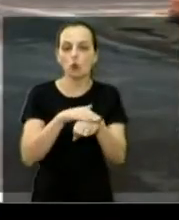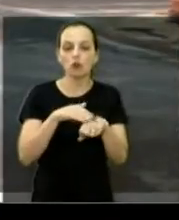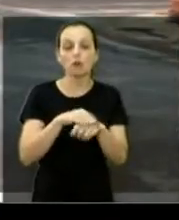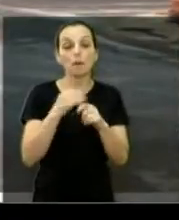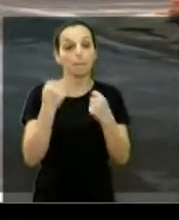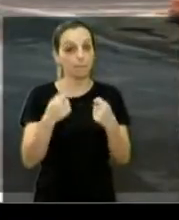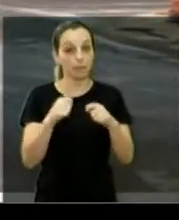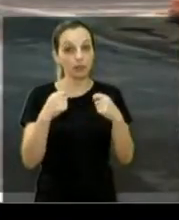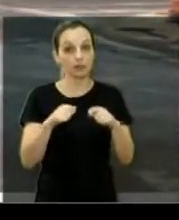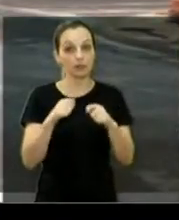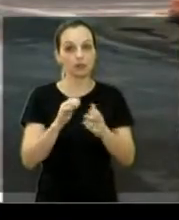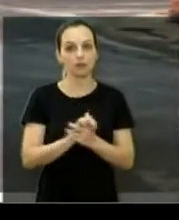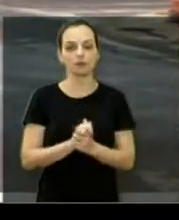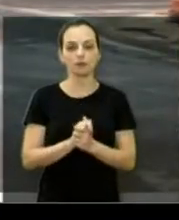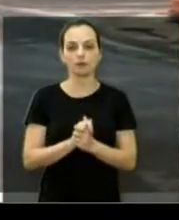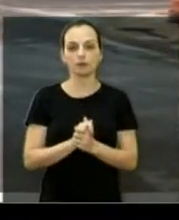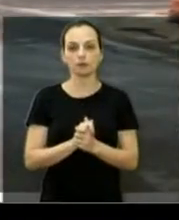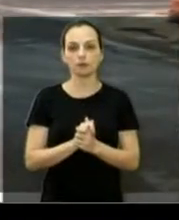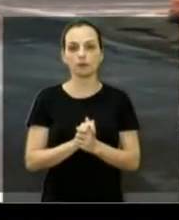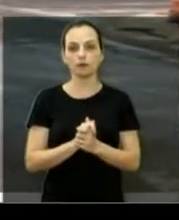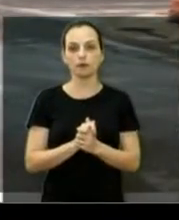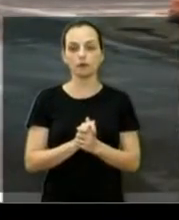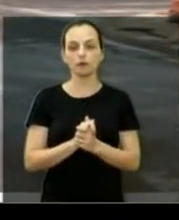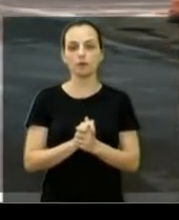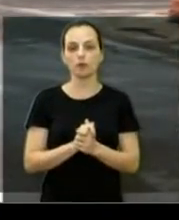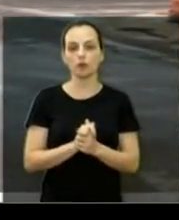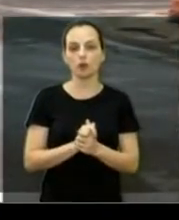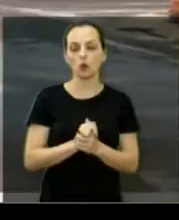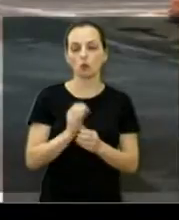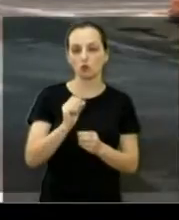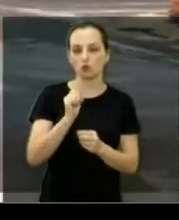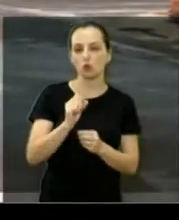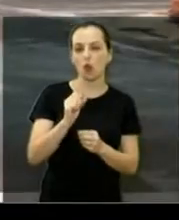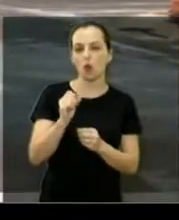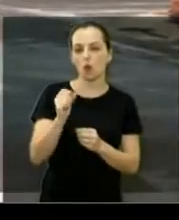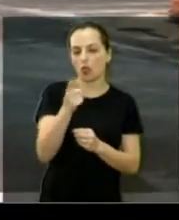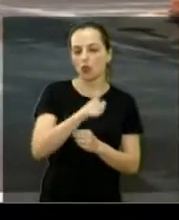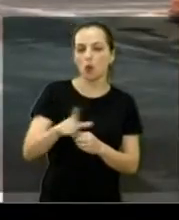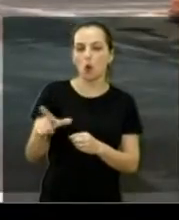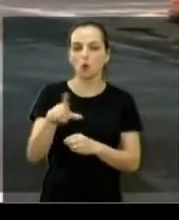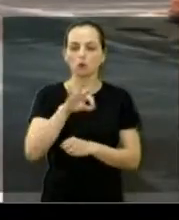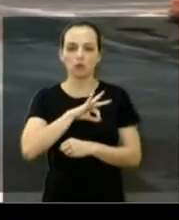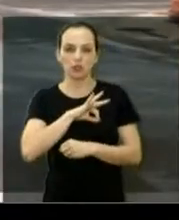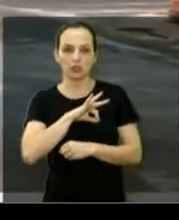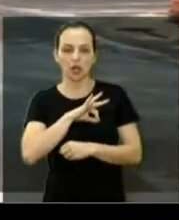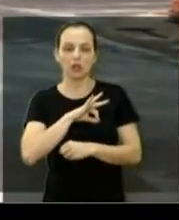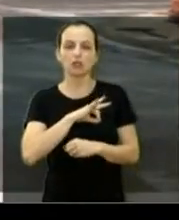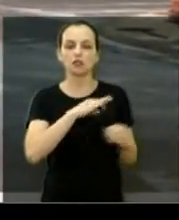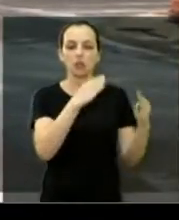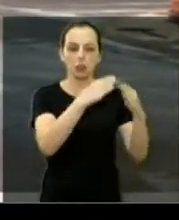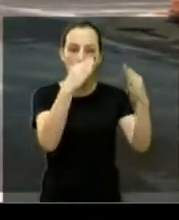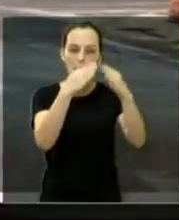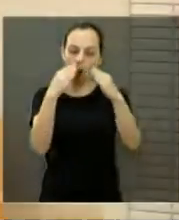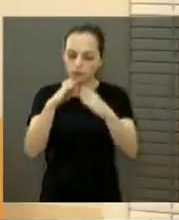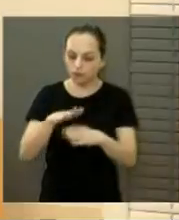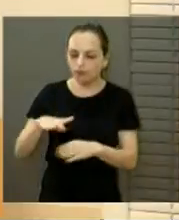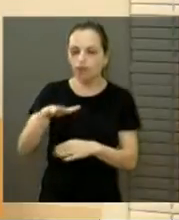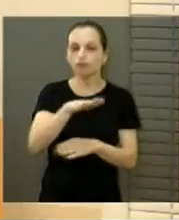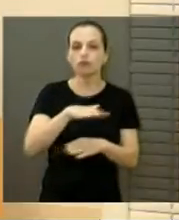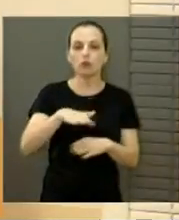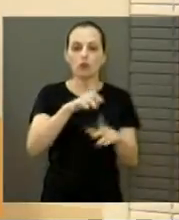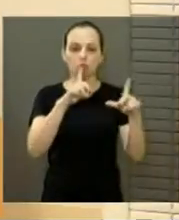necessidade. O Tenente Sivanato mora nas emediações, conhece bastante o local, fez a